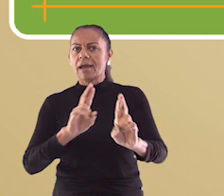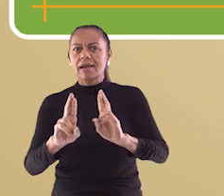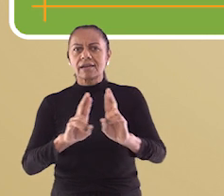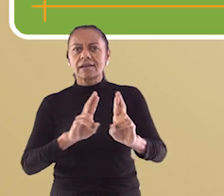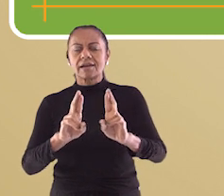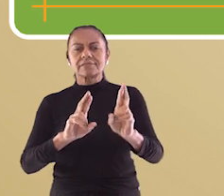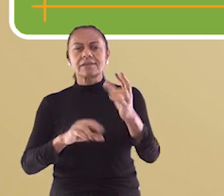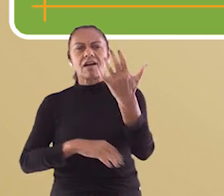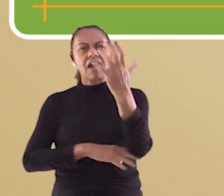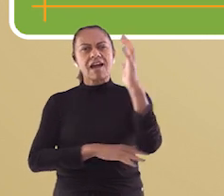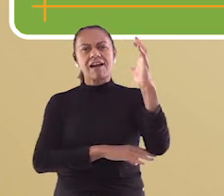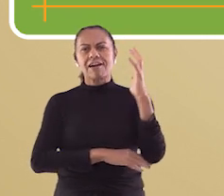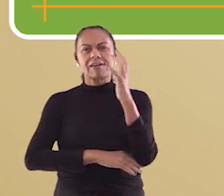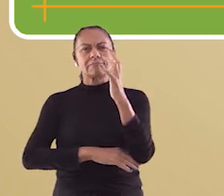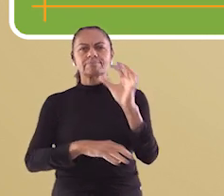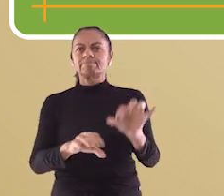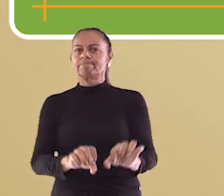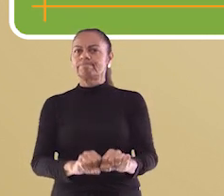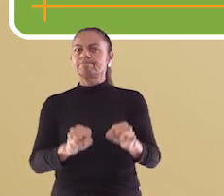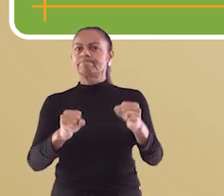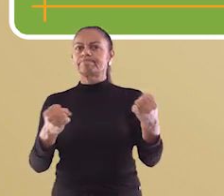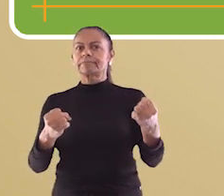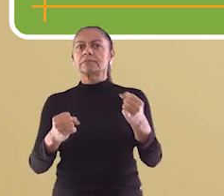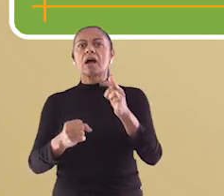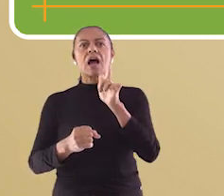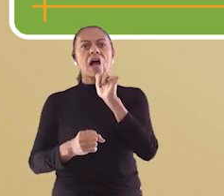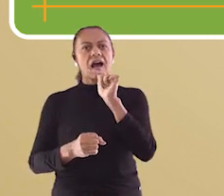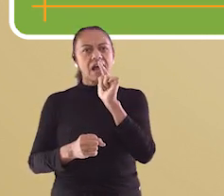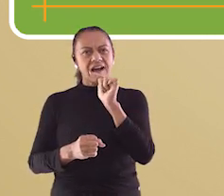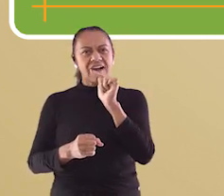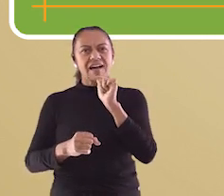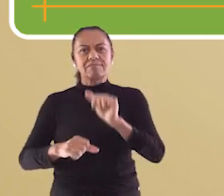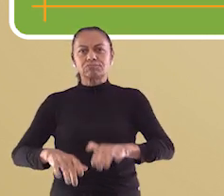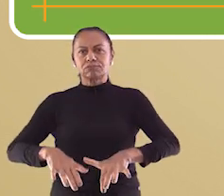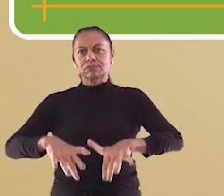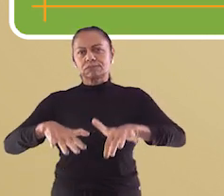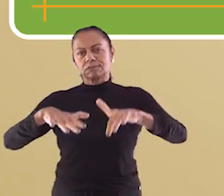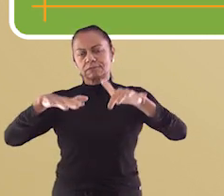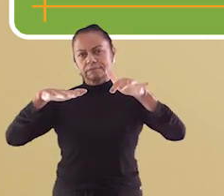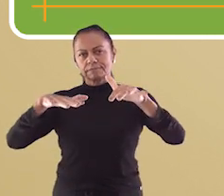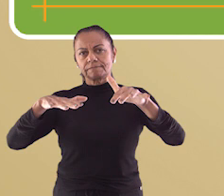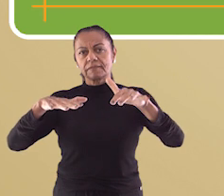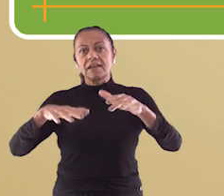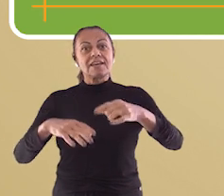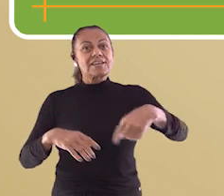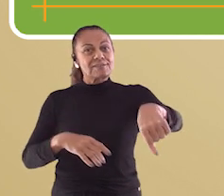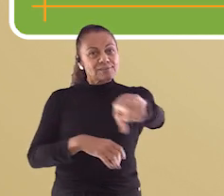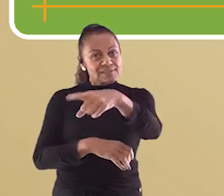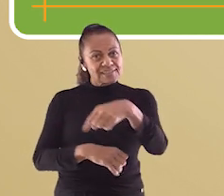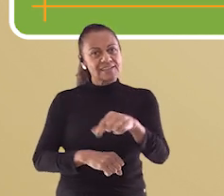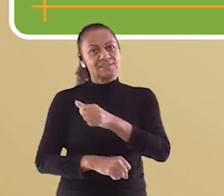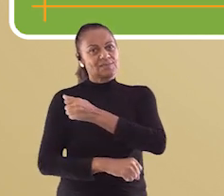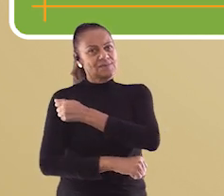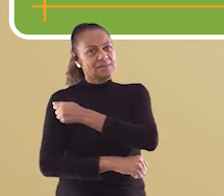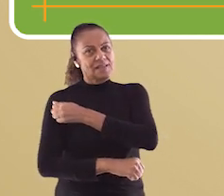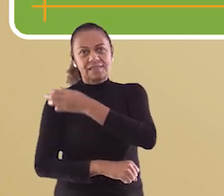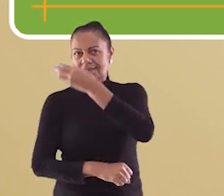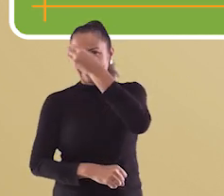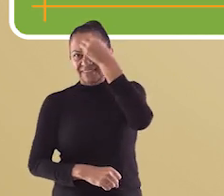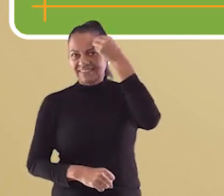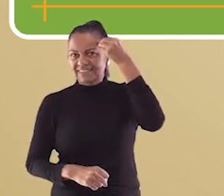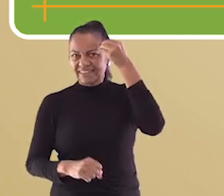propiciam o fenômeno das enchentes. Ah, e aos estudantes, não esqueçam de registrar a sua presença,